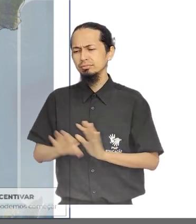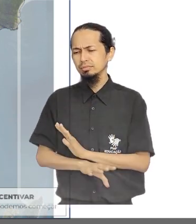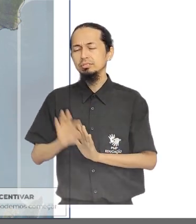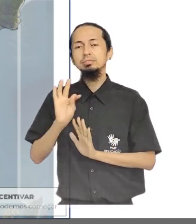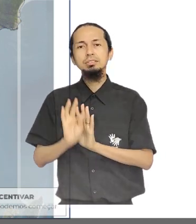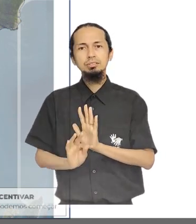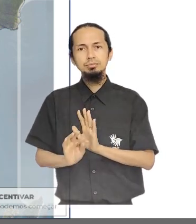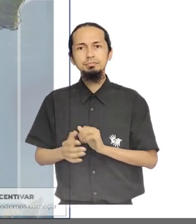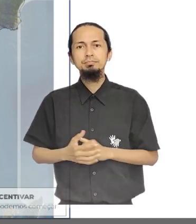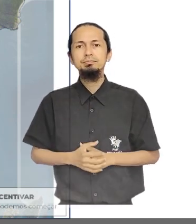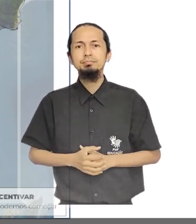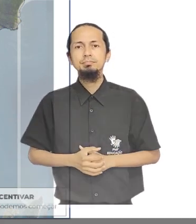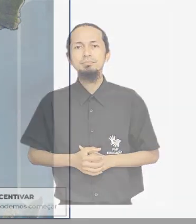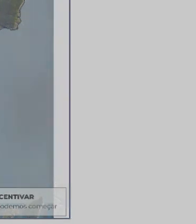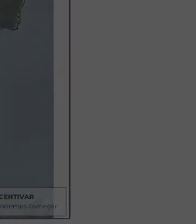final.